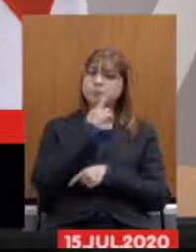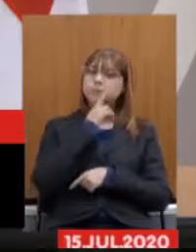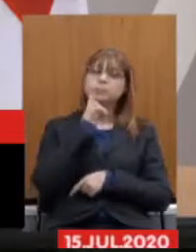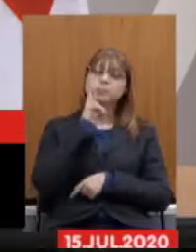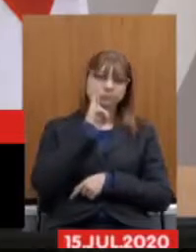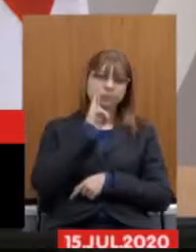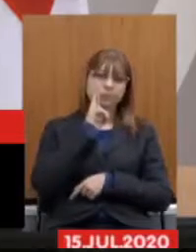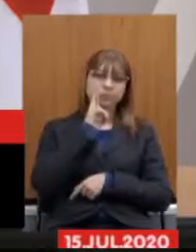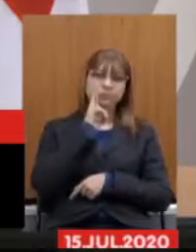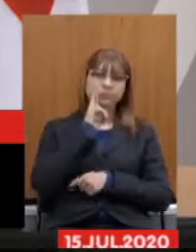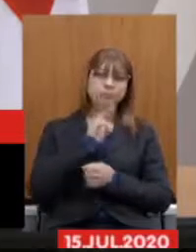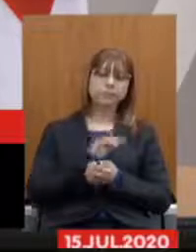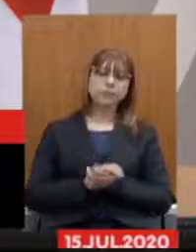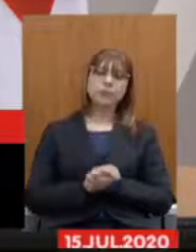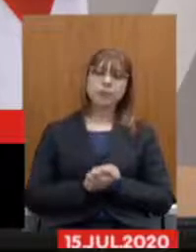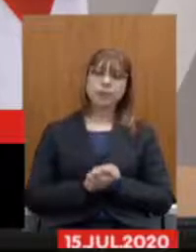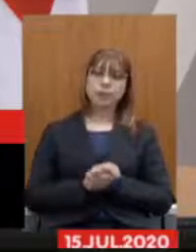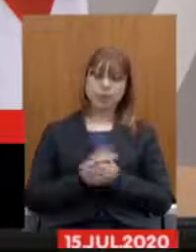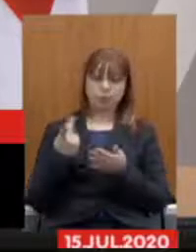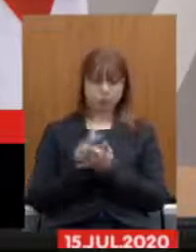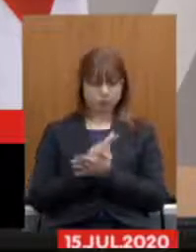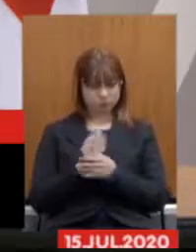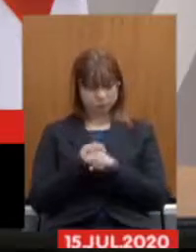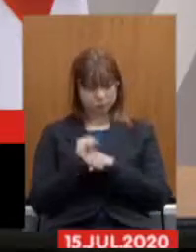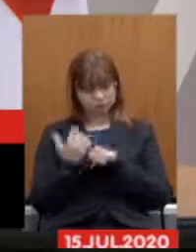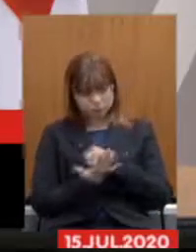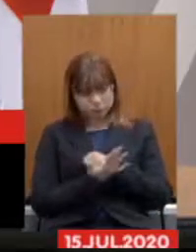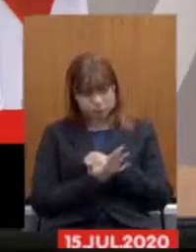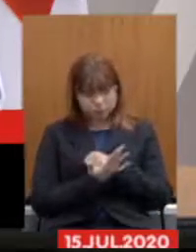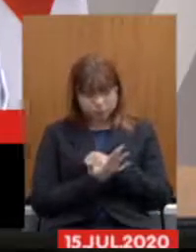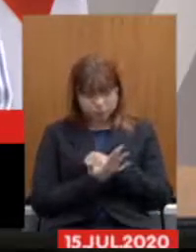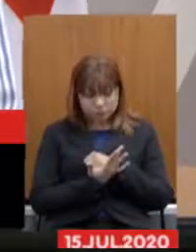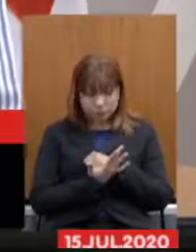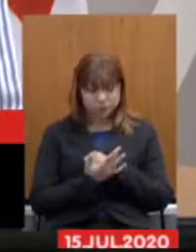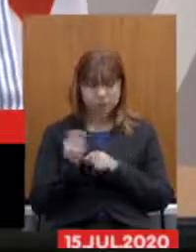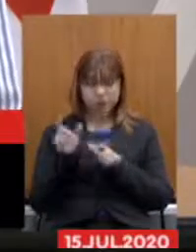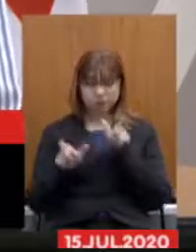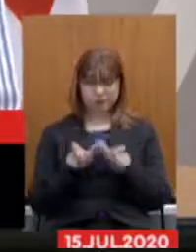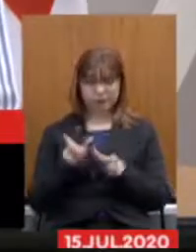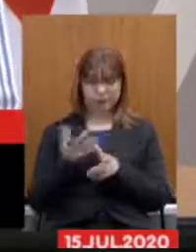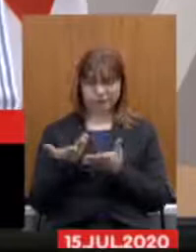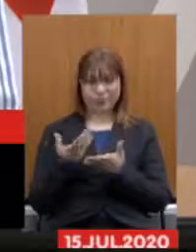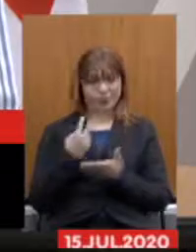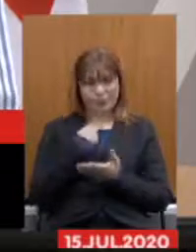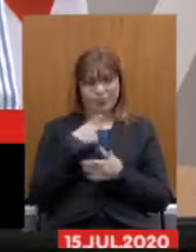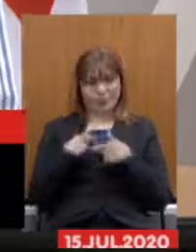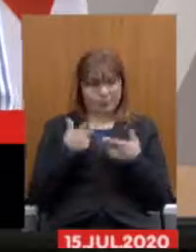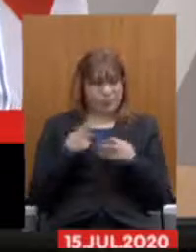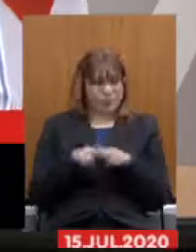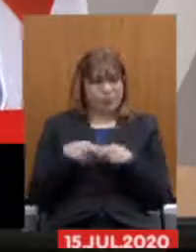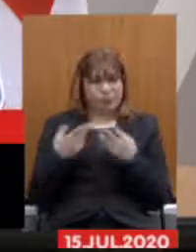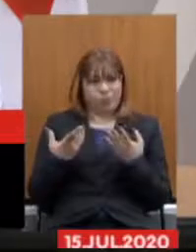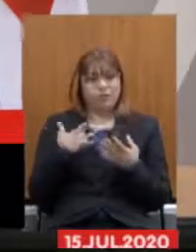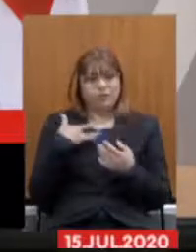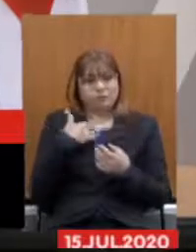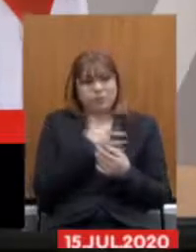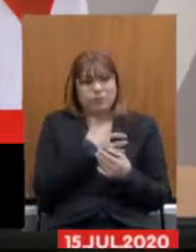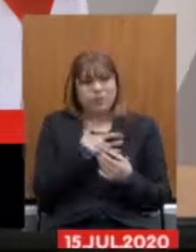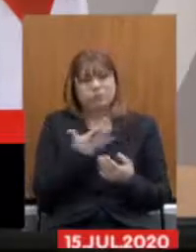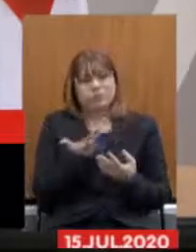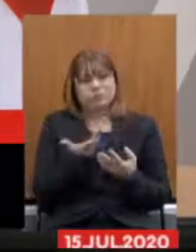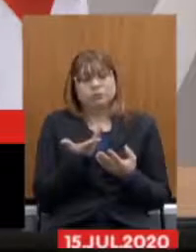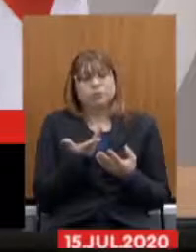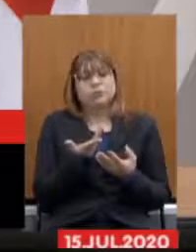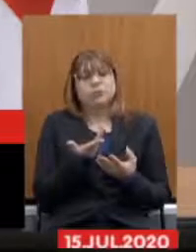com a pandemia aqueles que são do grupo de risco deixaram de